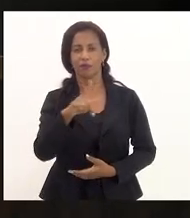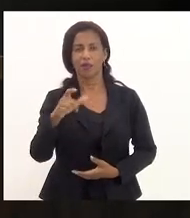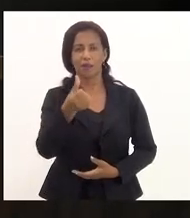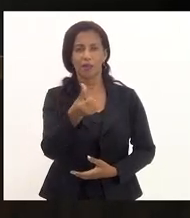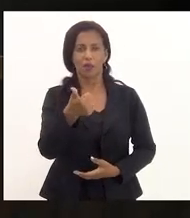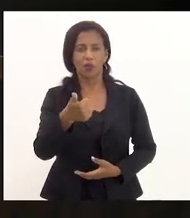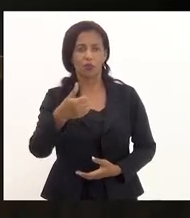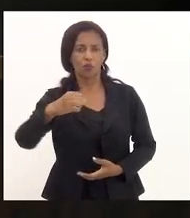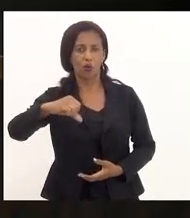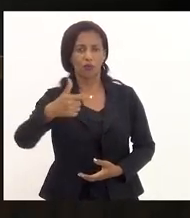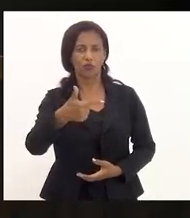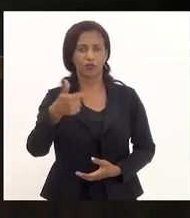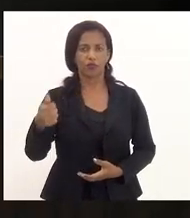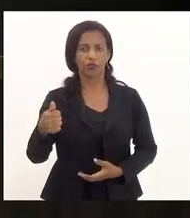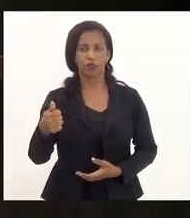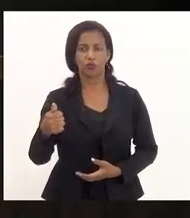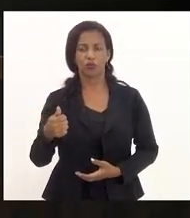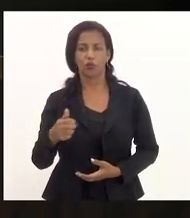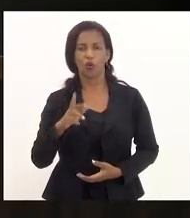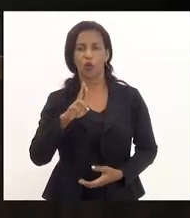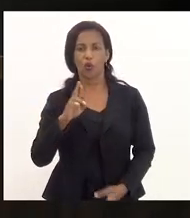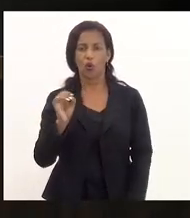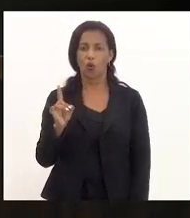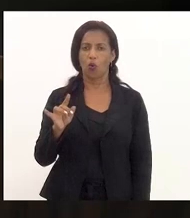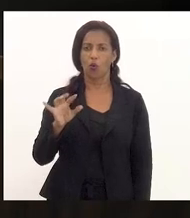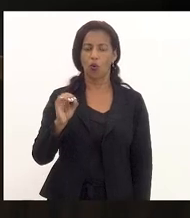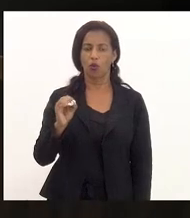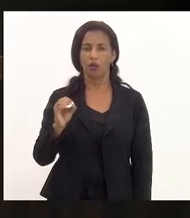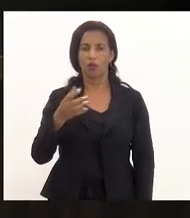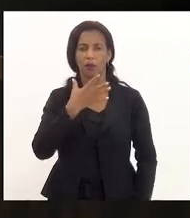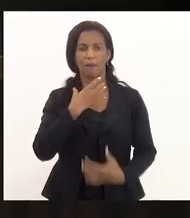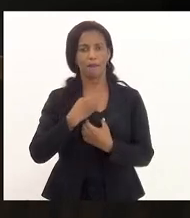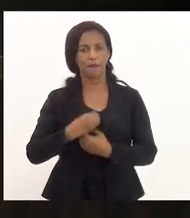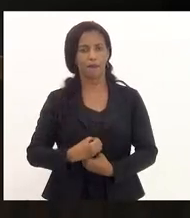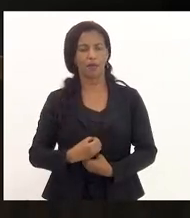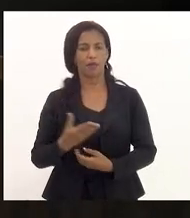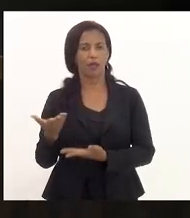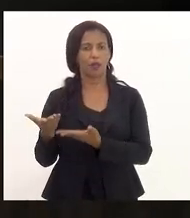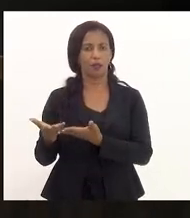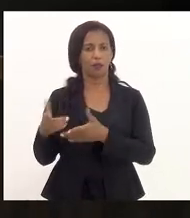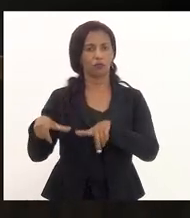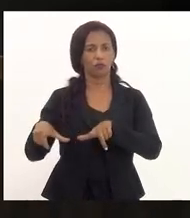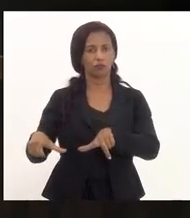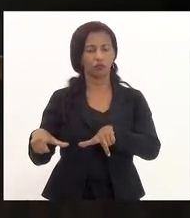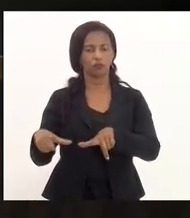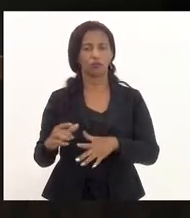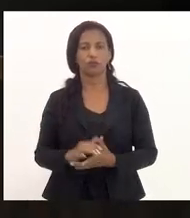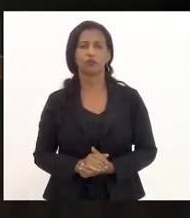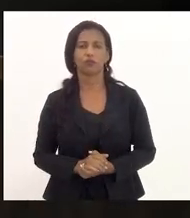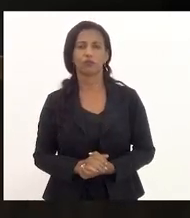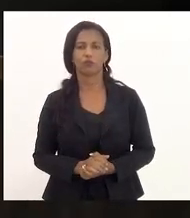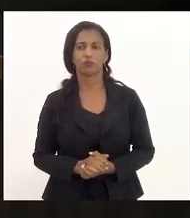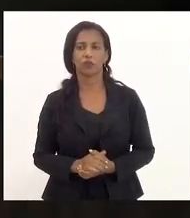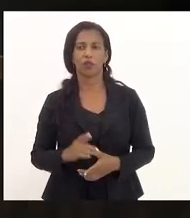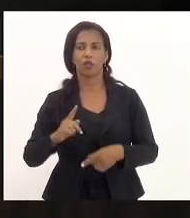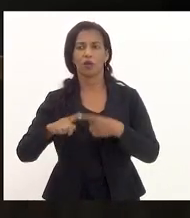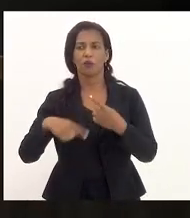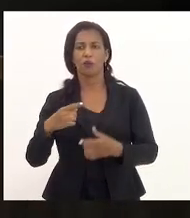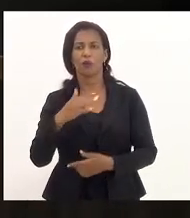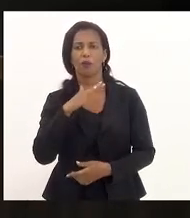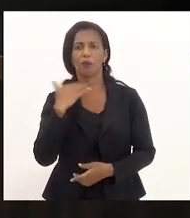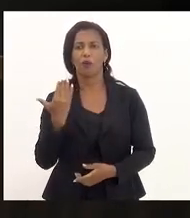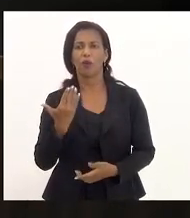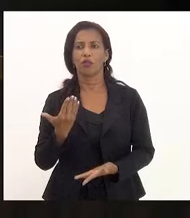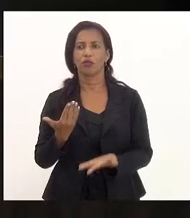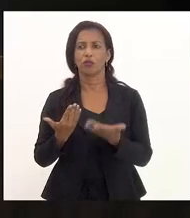619, de autoria do deputado Ronaldo Anqueta, que concede medalha Tiradentes e o respectivo diploma, pós-mortem ao